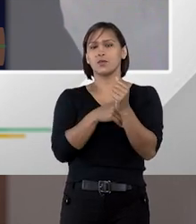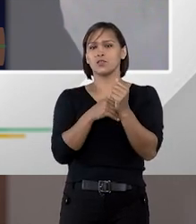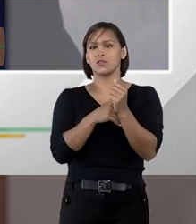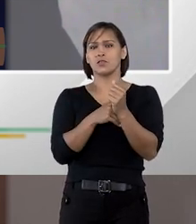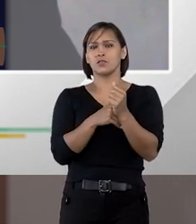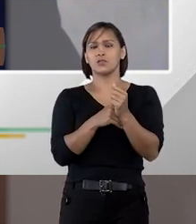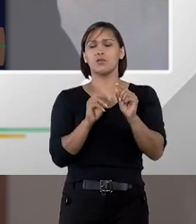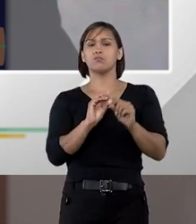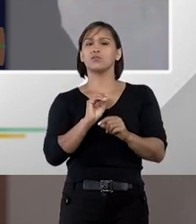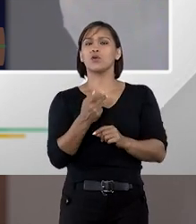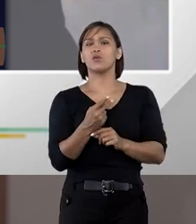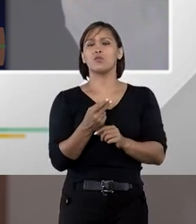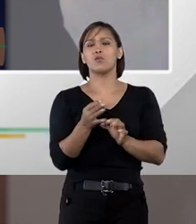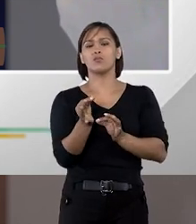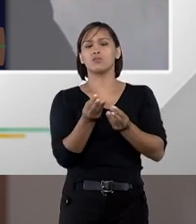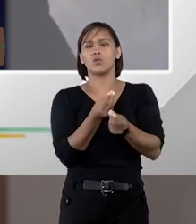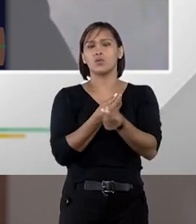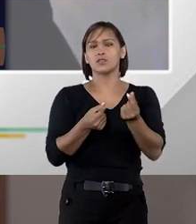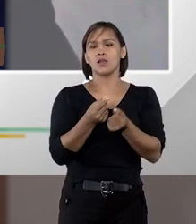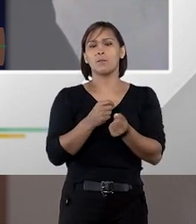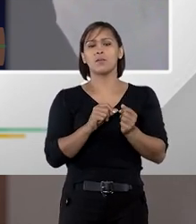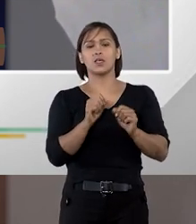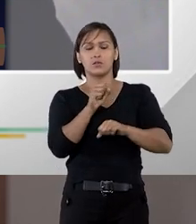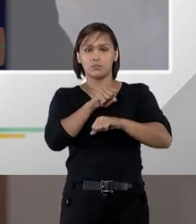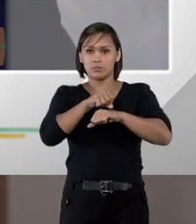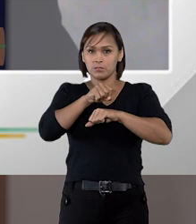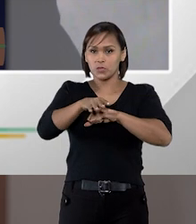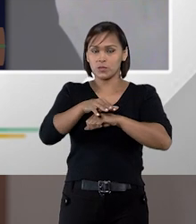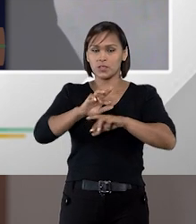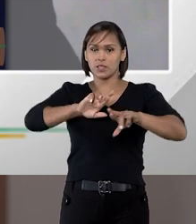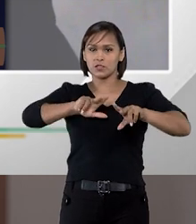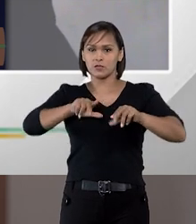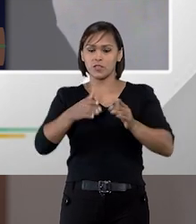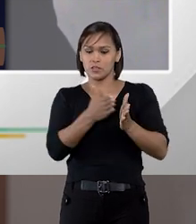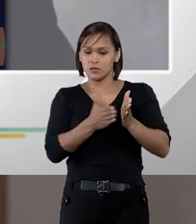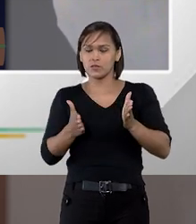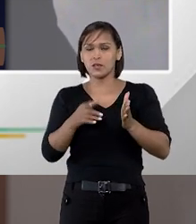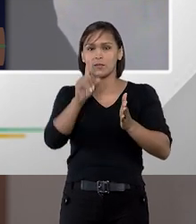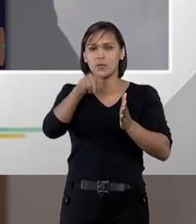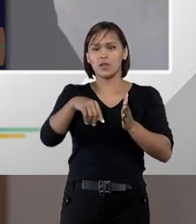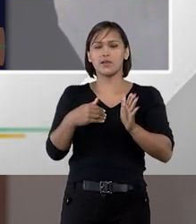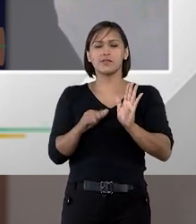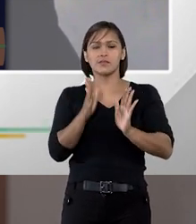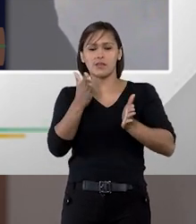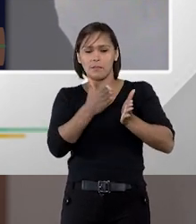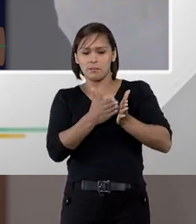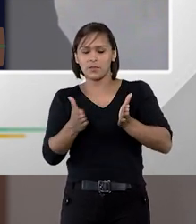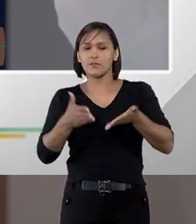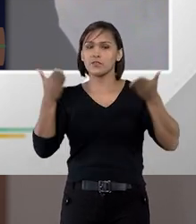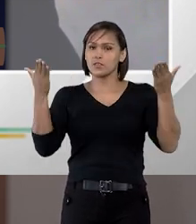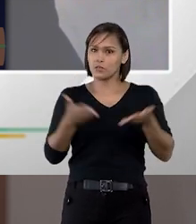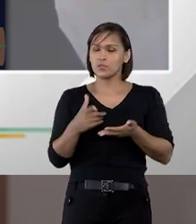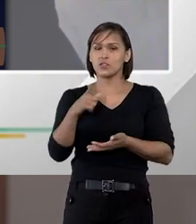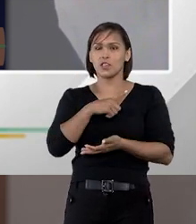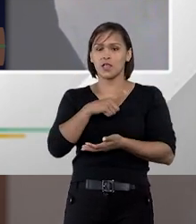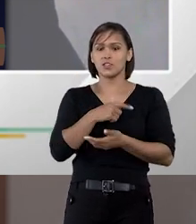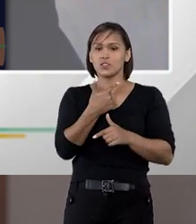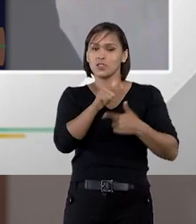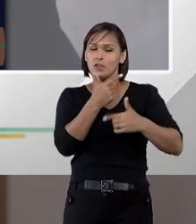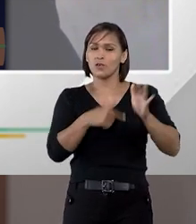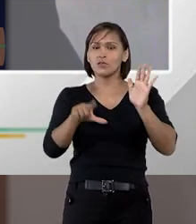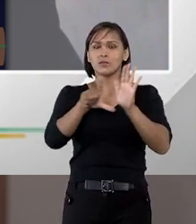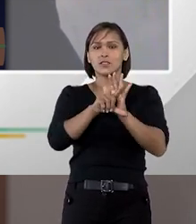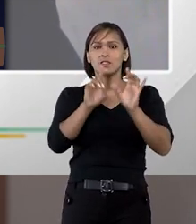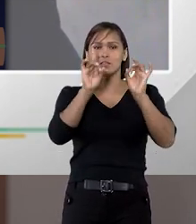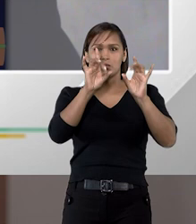sigiloso ou orçamento com publicidade diferida no tempo essa previsão já constava de